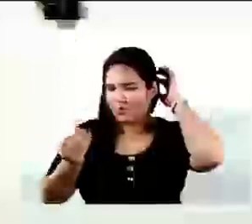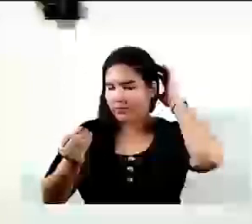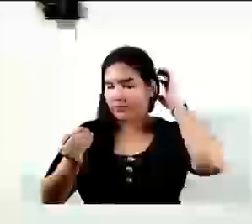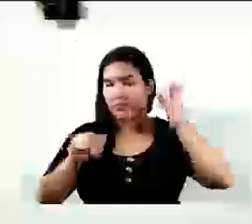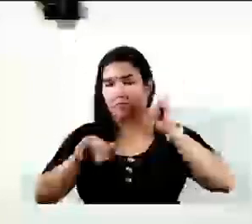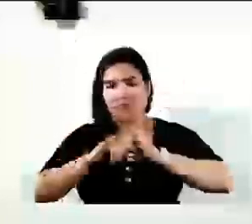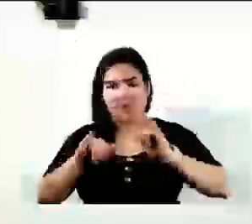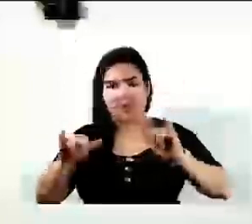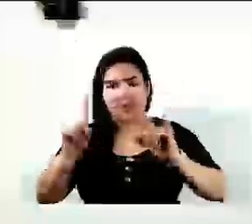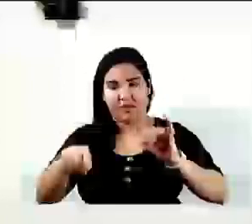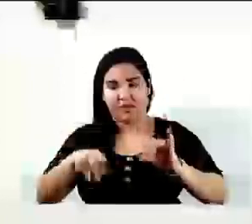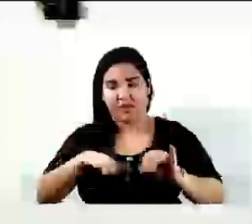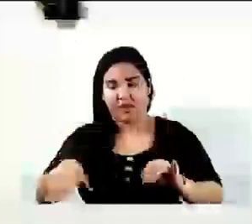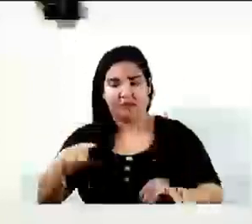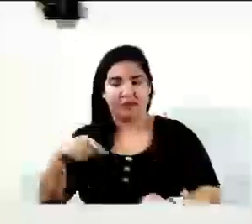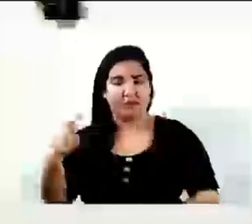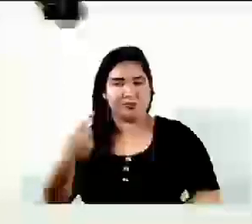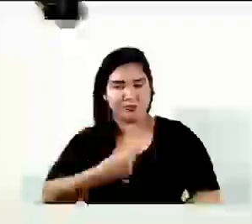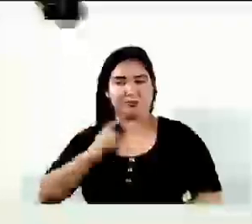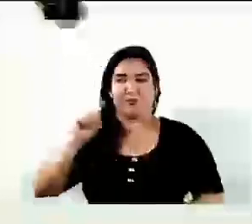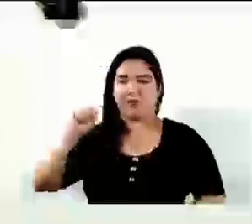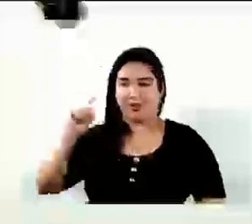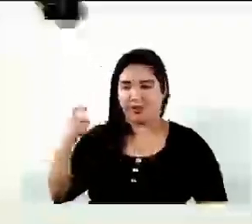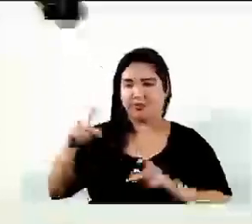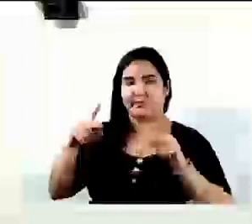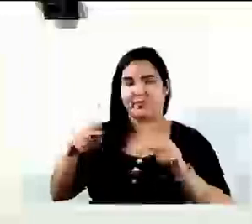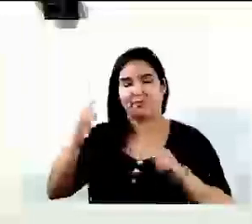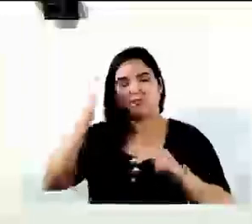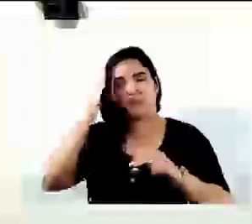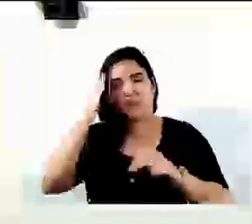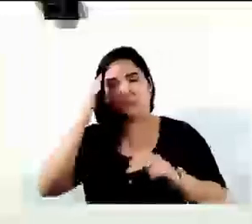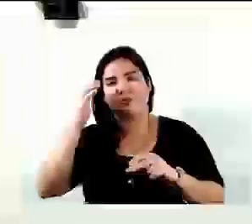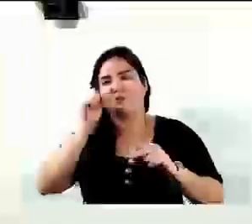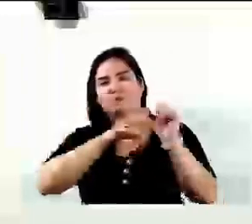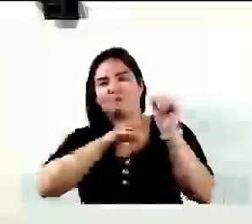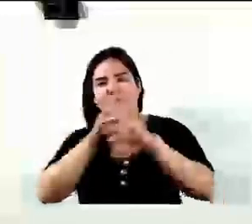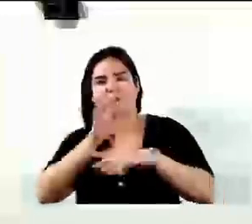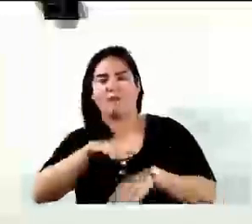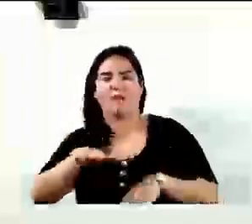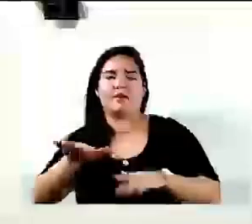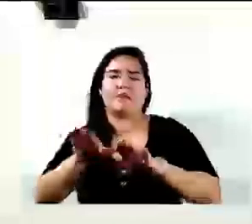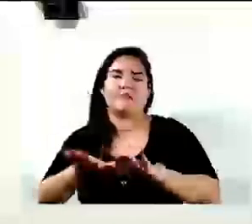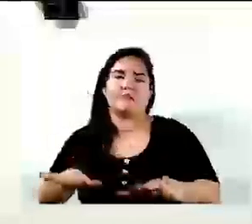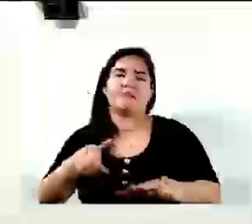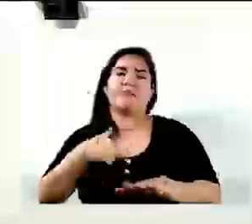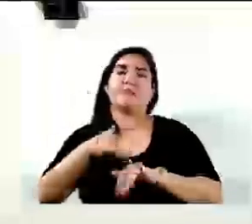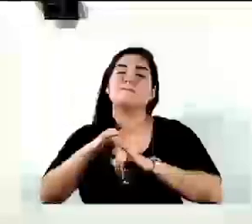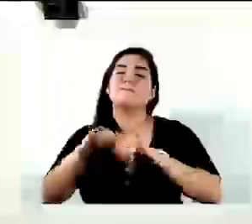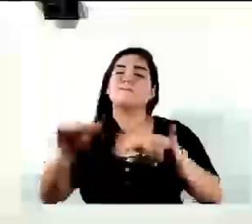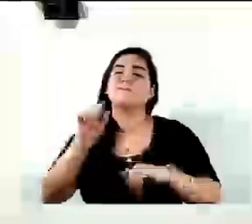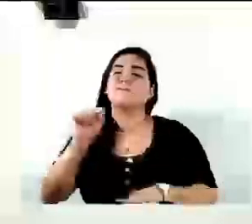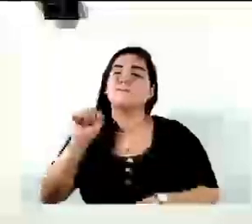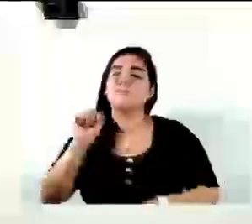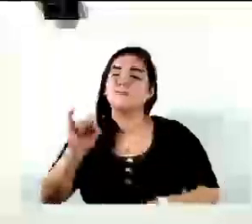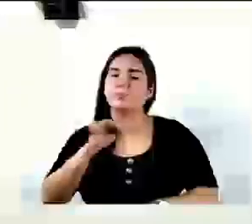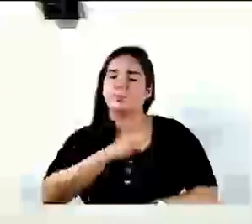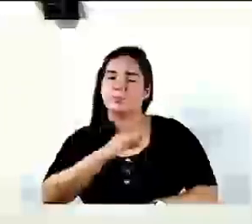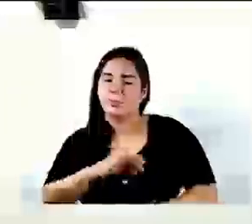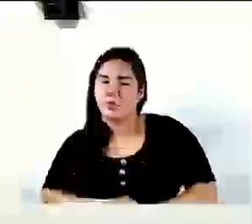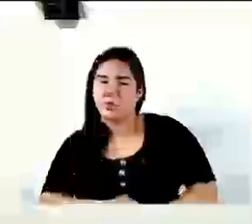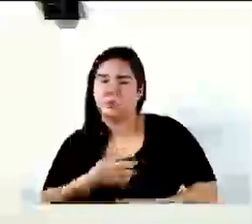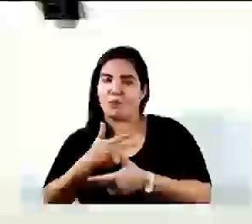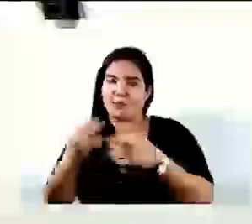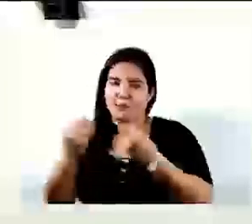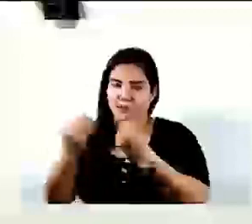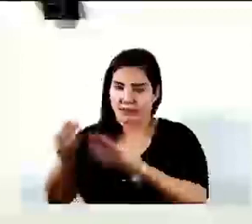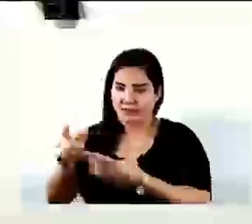criança, a gente já foi criança, a gente sabe como é que é. Então, o que eu venho falar é tipo assim, se vem o uniforme, que mande lá para o